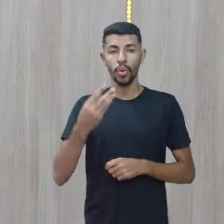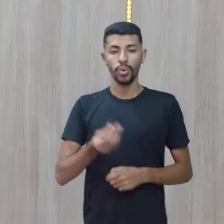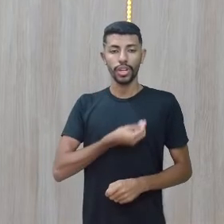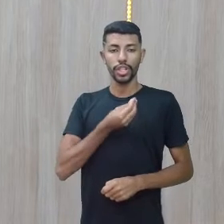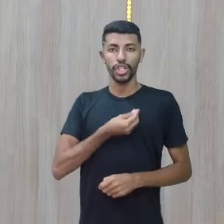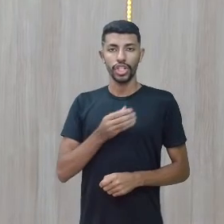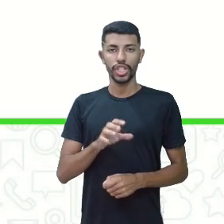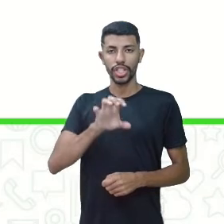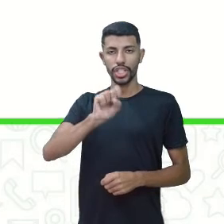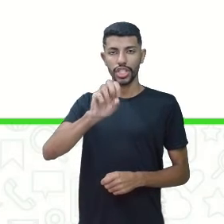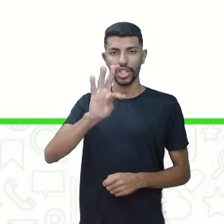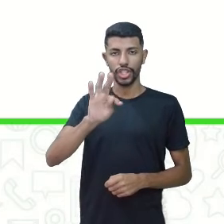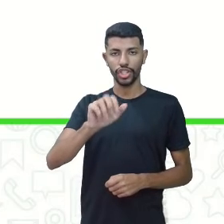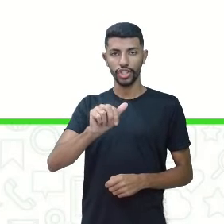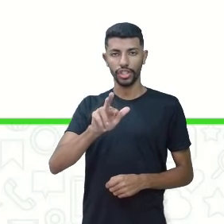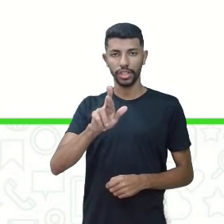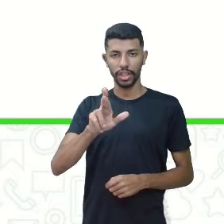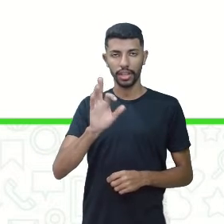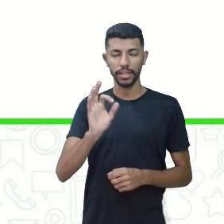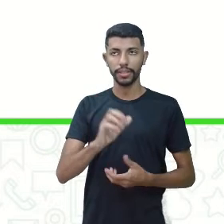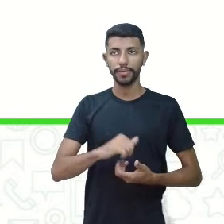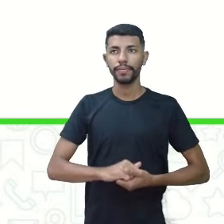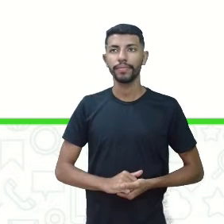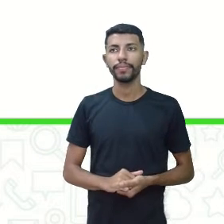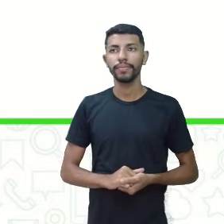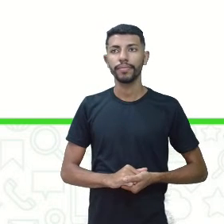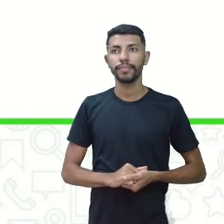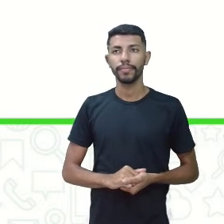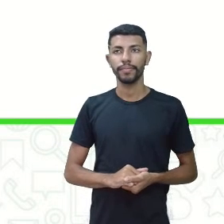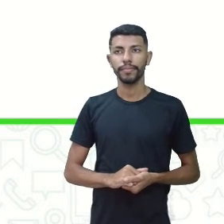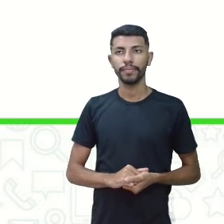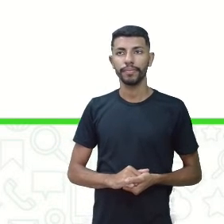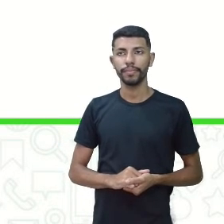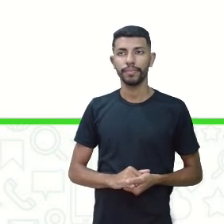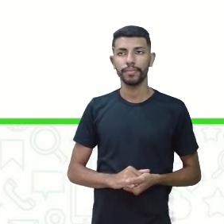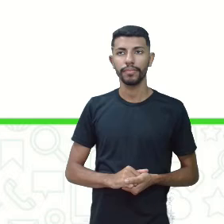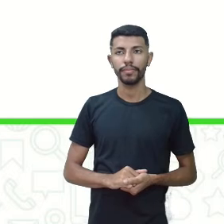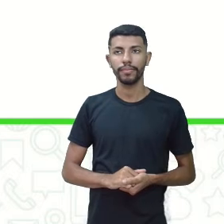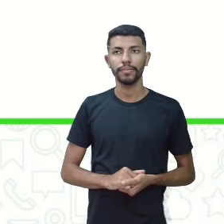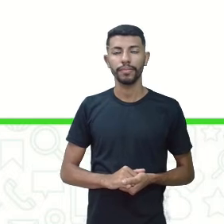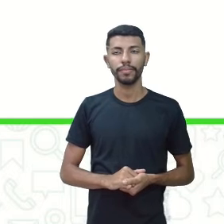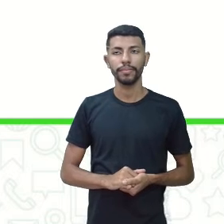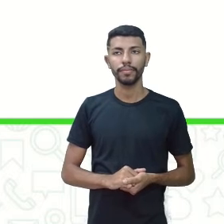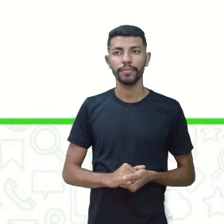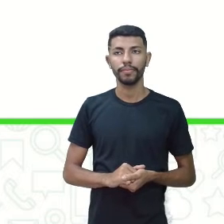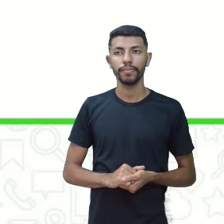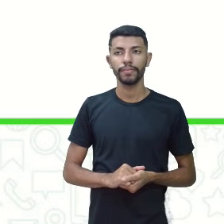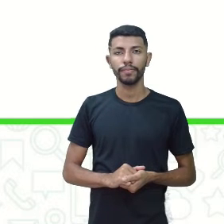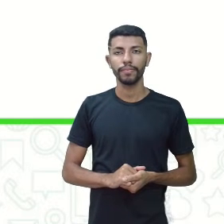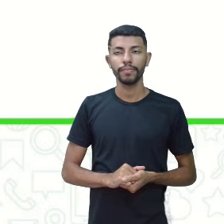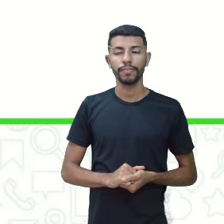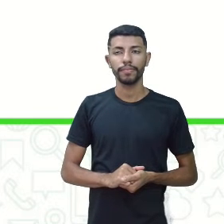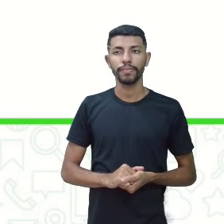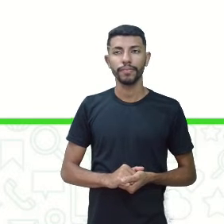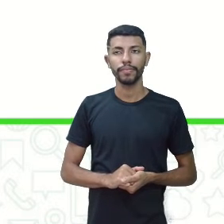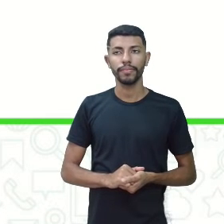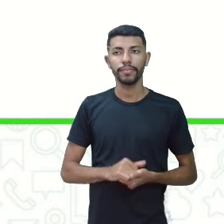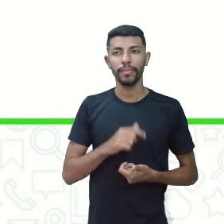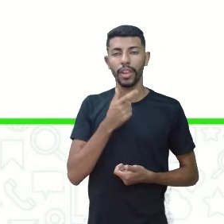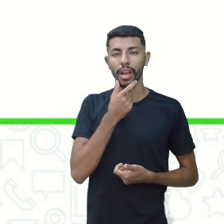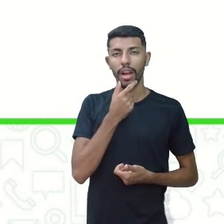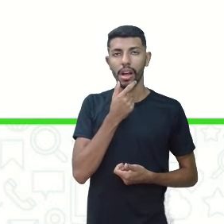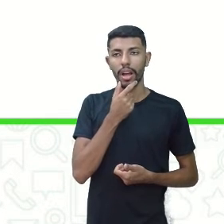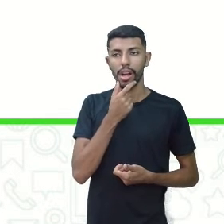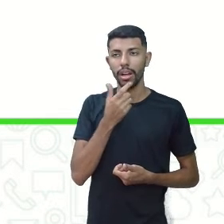He is. She is. She is. It is. It is. We are. We are. You are. You